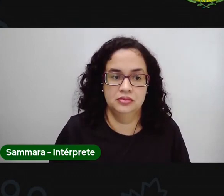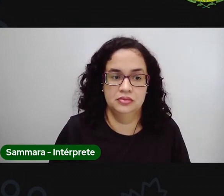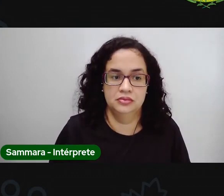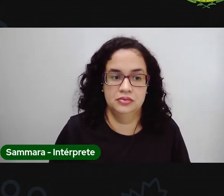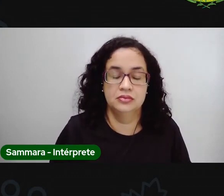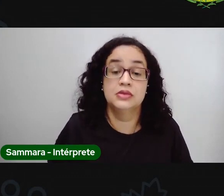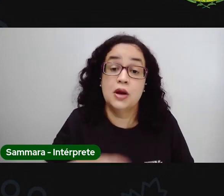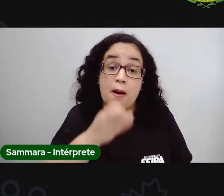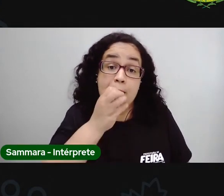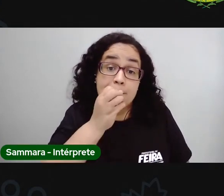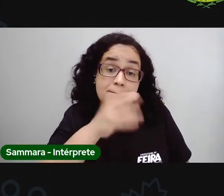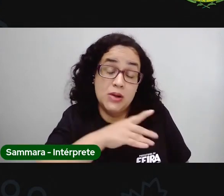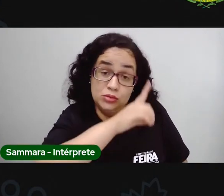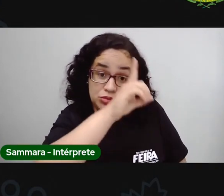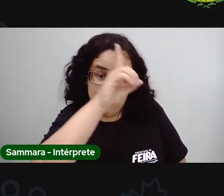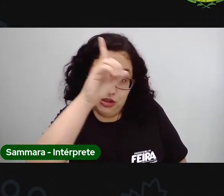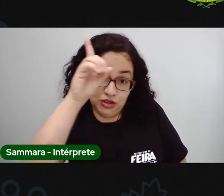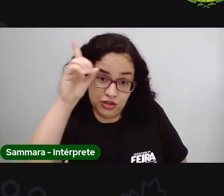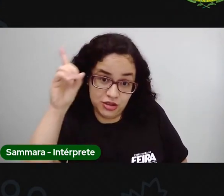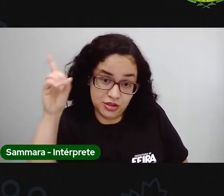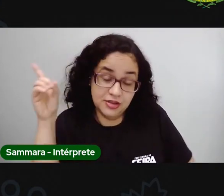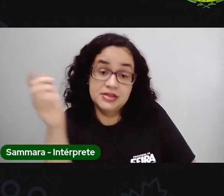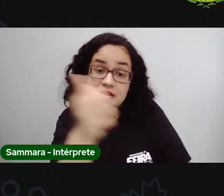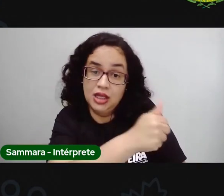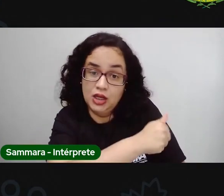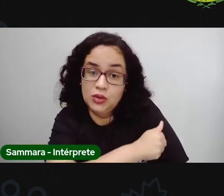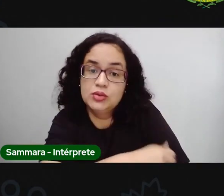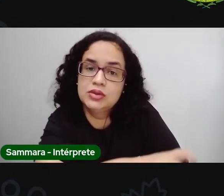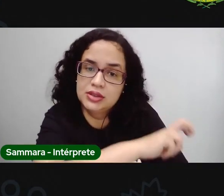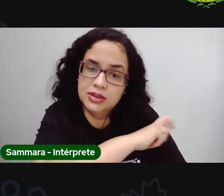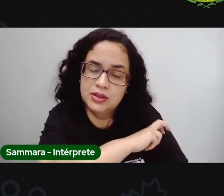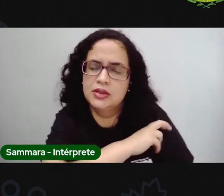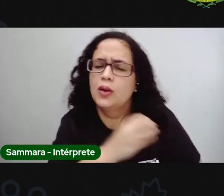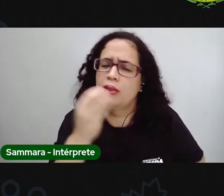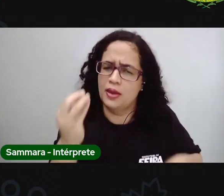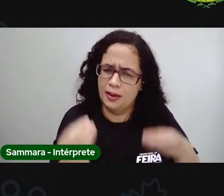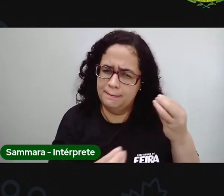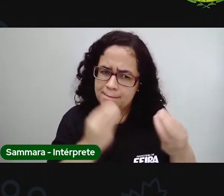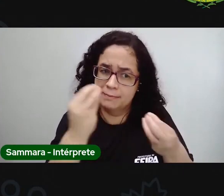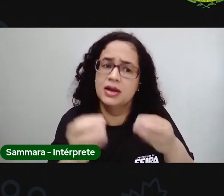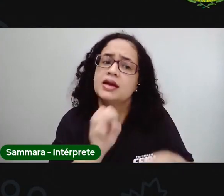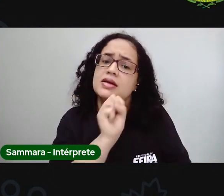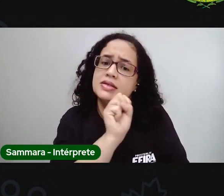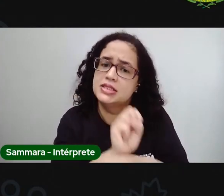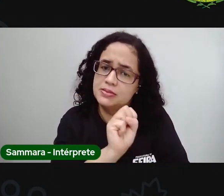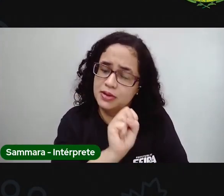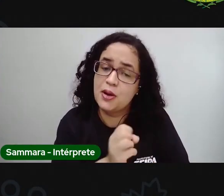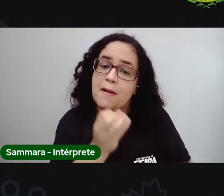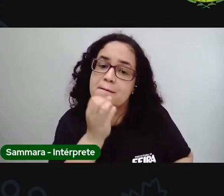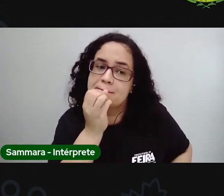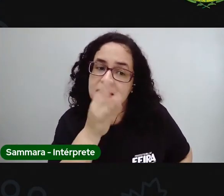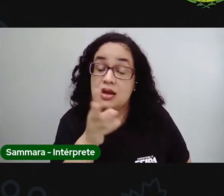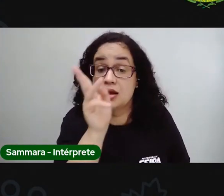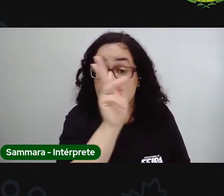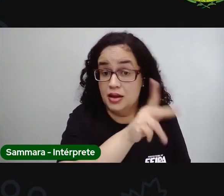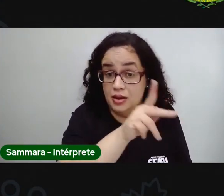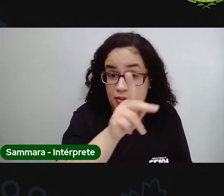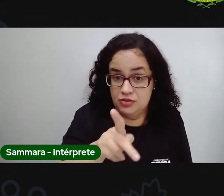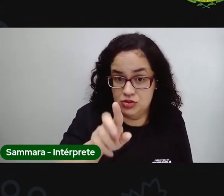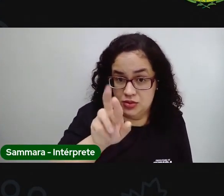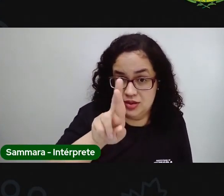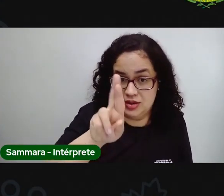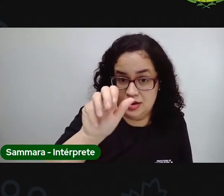Bom dia, galerinha do quinto ano. Como estão? Espero que estejam bem. Eu sou o Pró Rafa